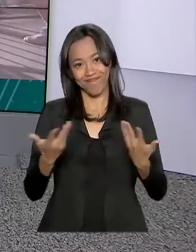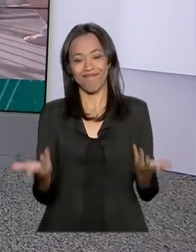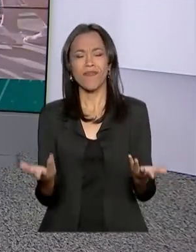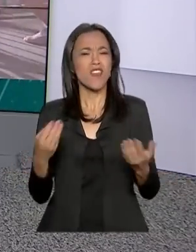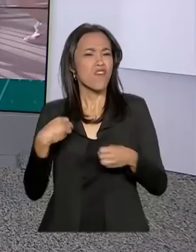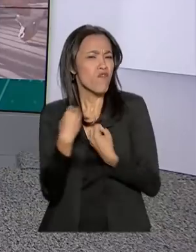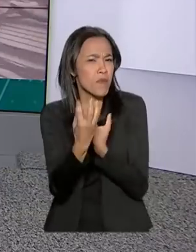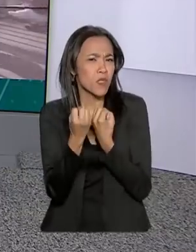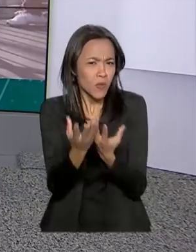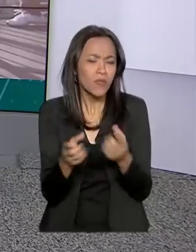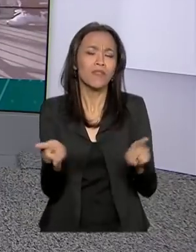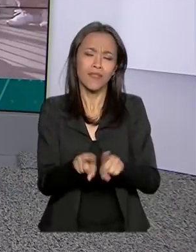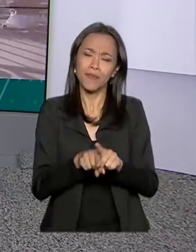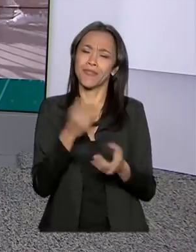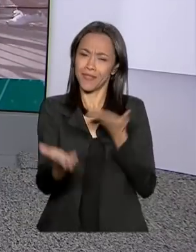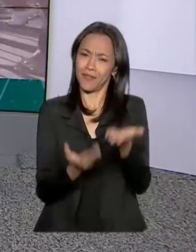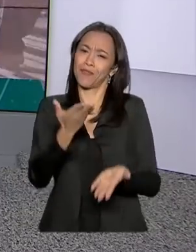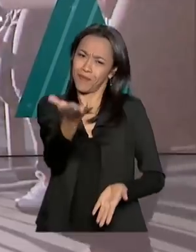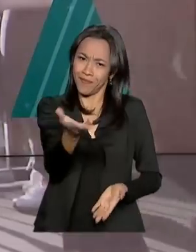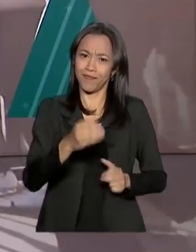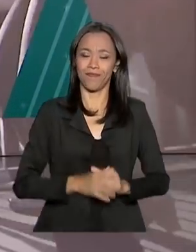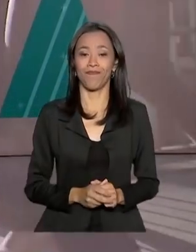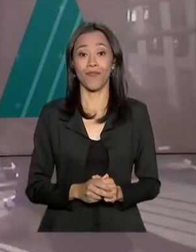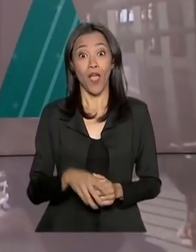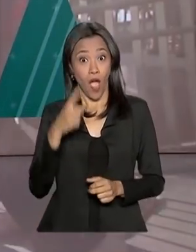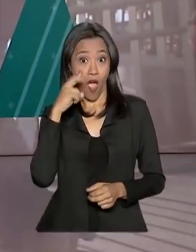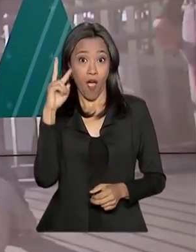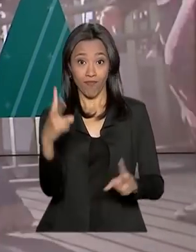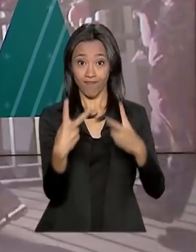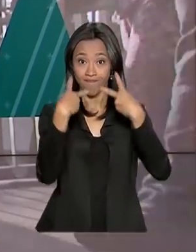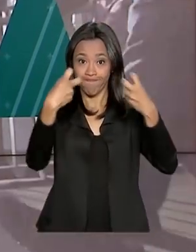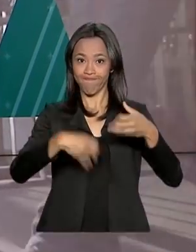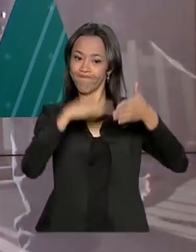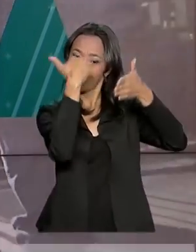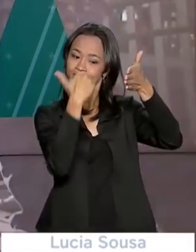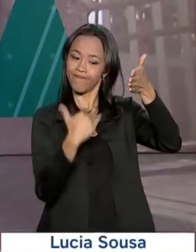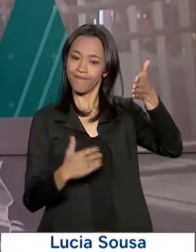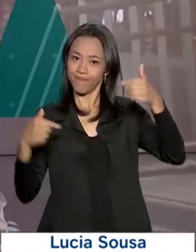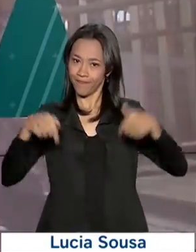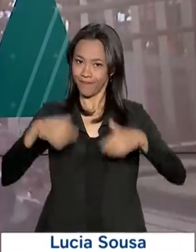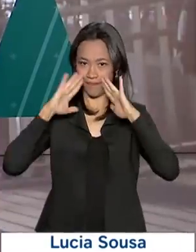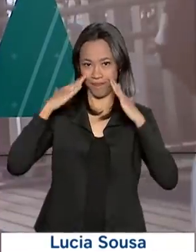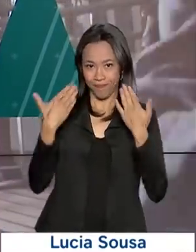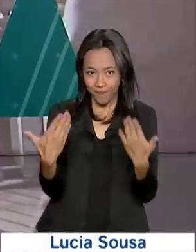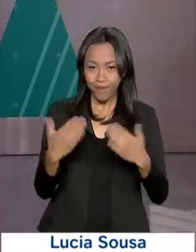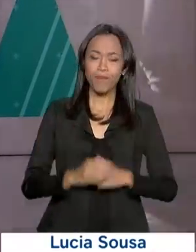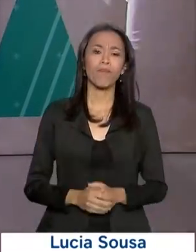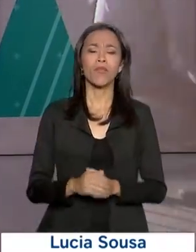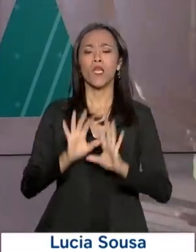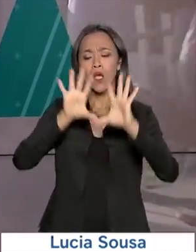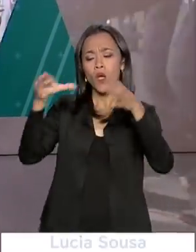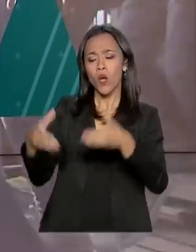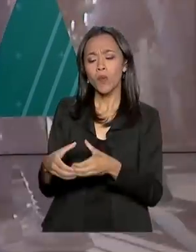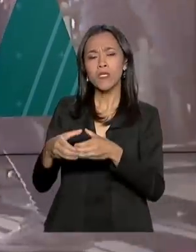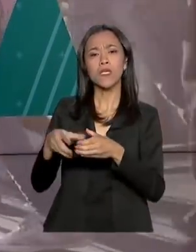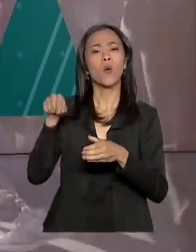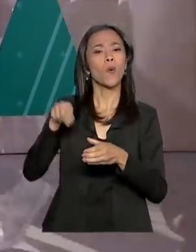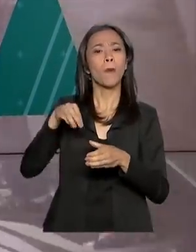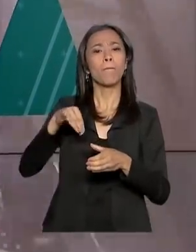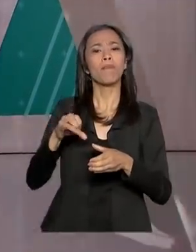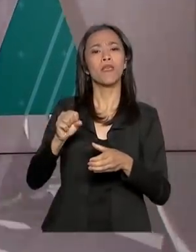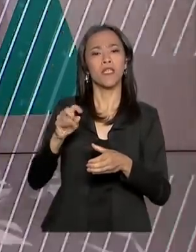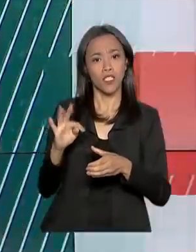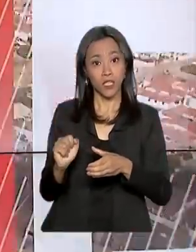com muita informação e serviço para você. Confira os destaques desta edição. Comissão mista do Congresso